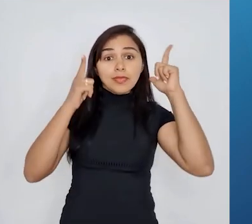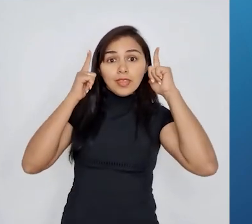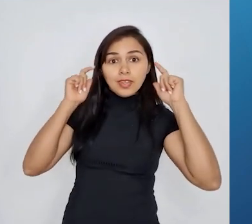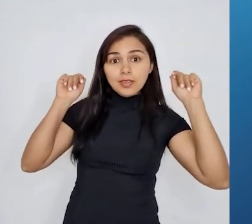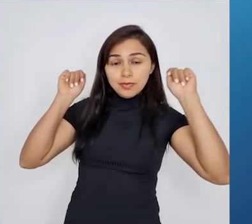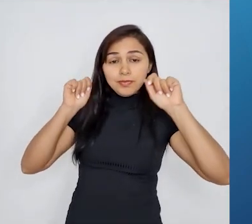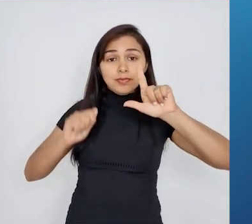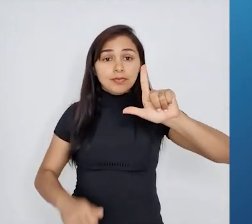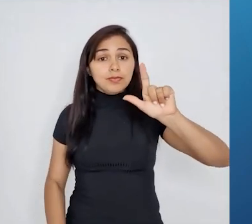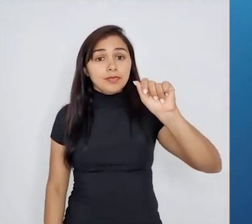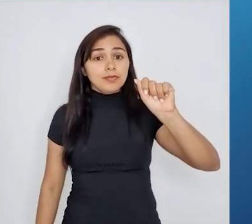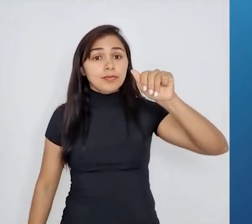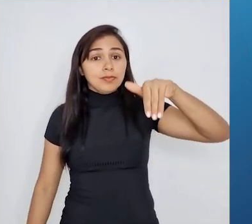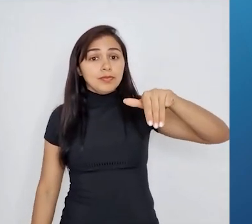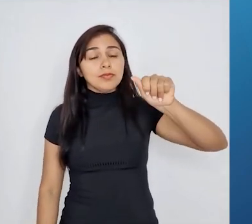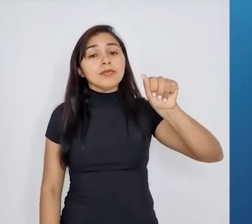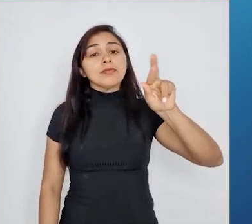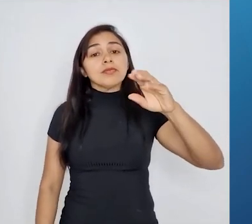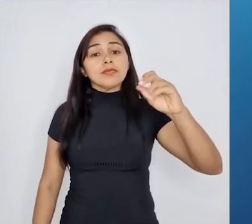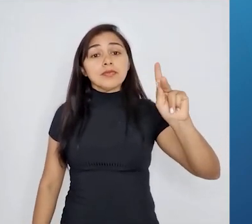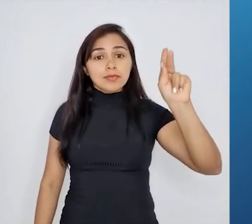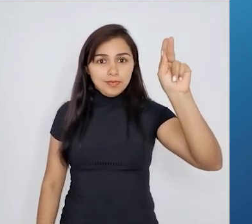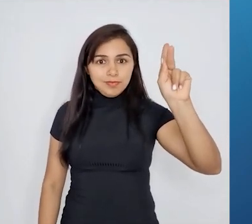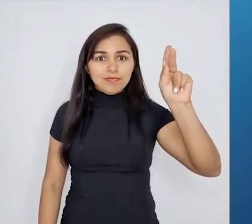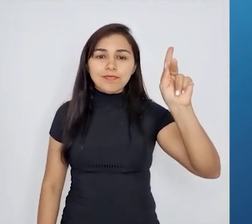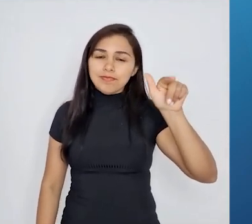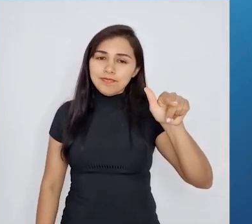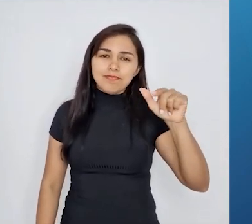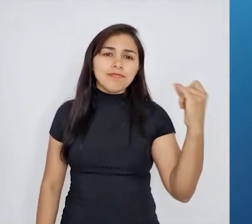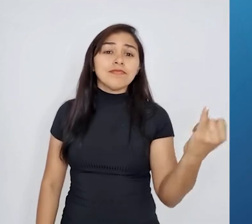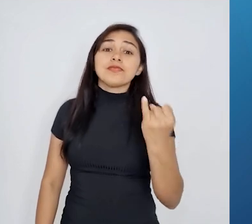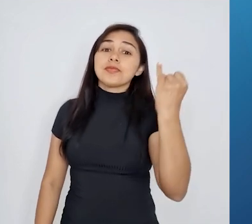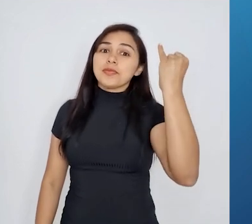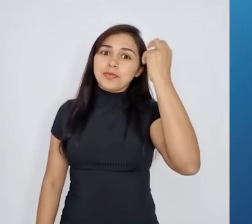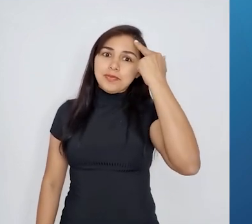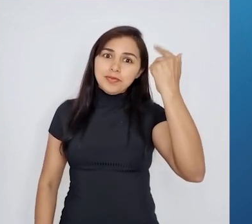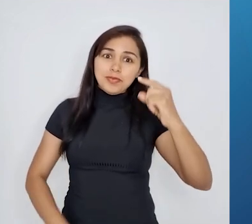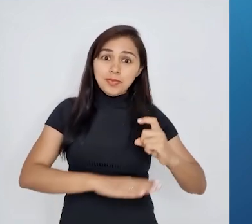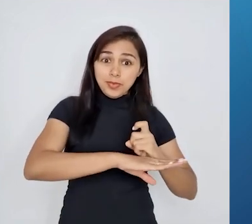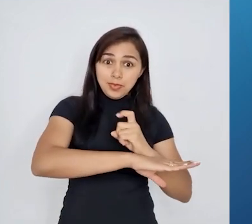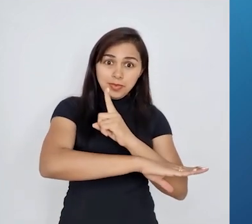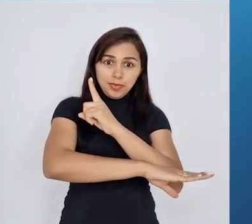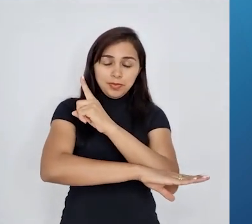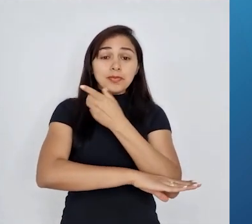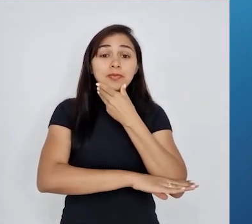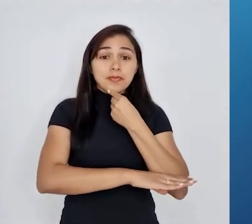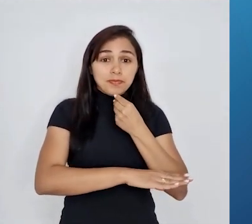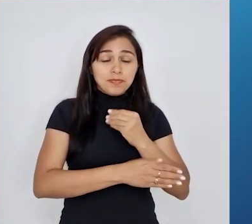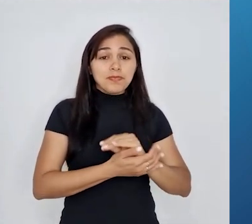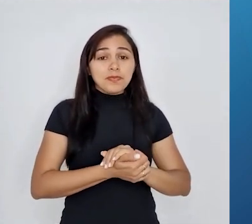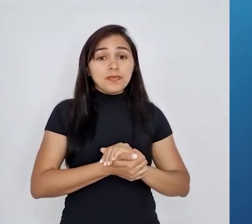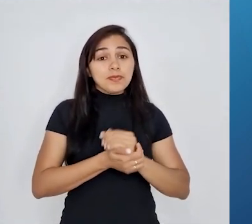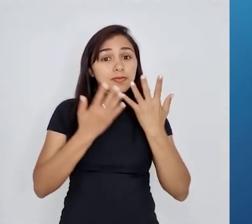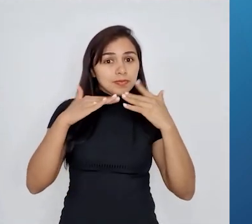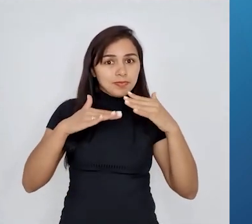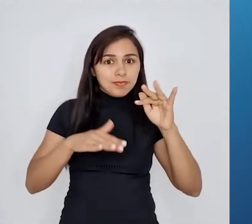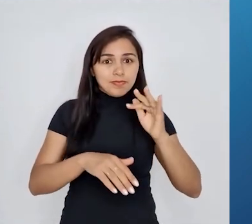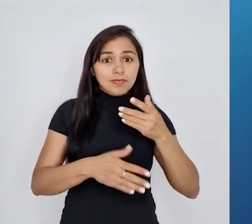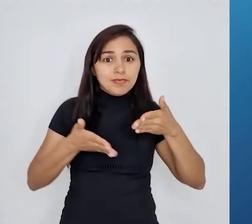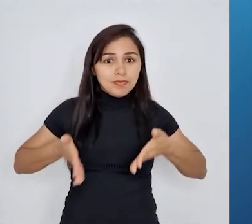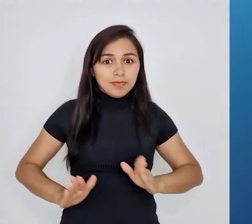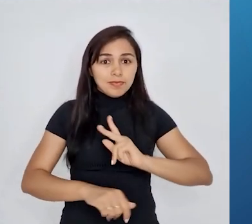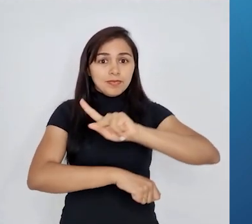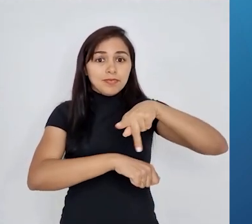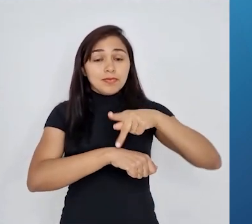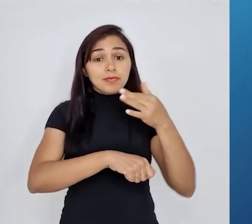importante nessa história. Jean-Baptiste Lamarck foi um naturalista francês no século XVIII e início